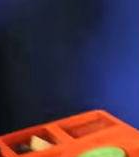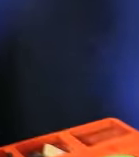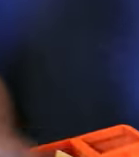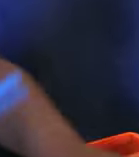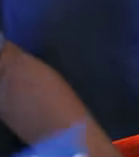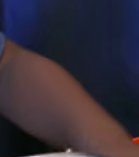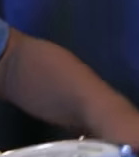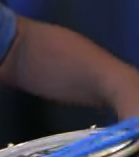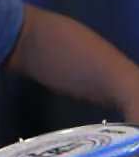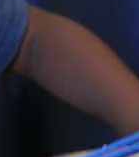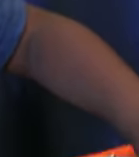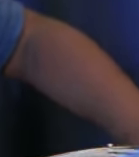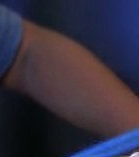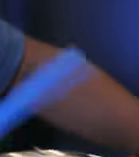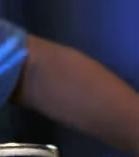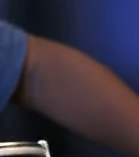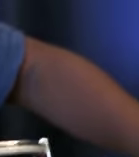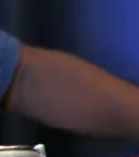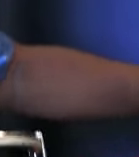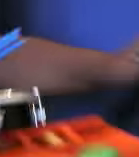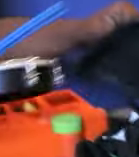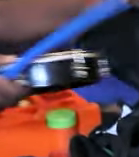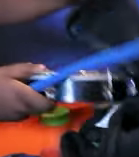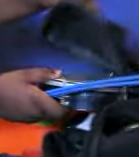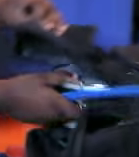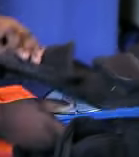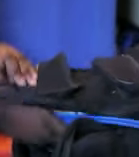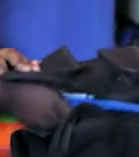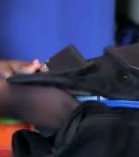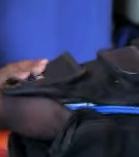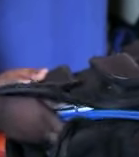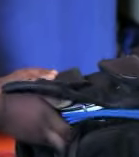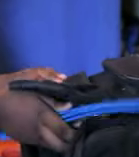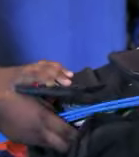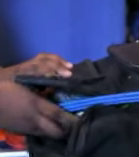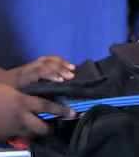No seu quarto, Tiago guarda o tamborim e a baqueta em uma mochila.